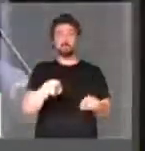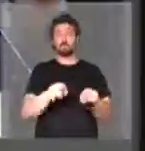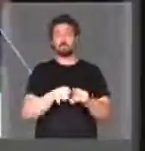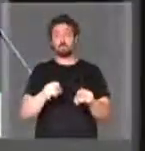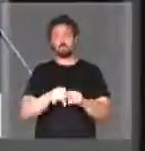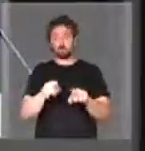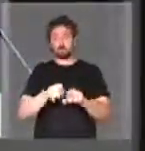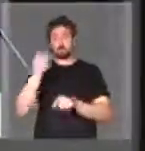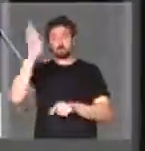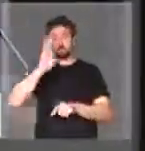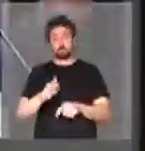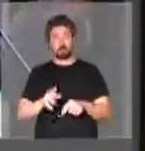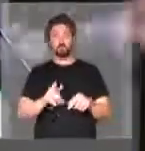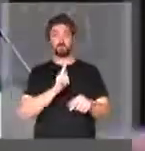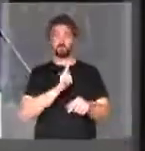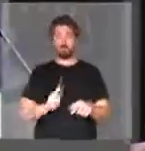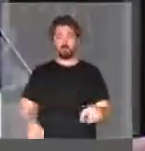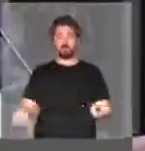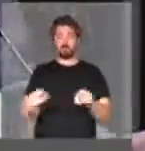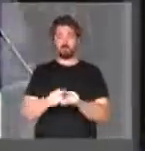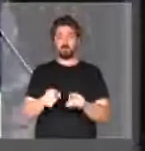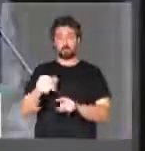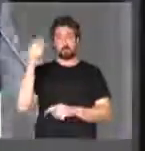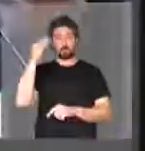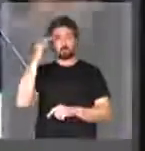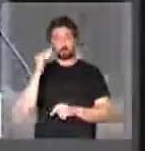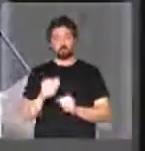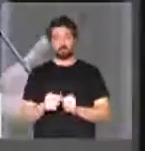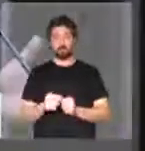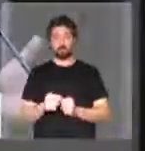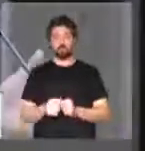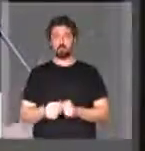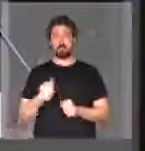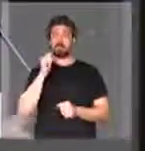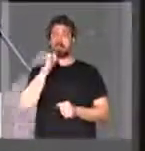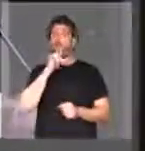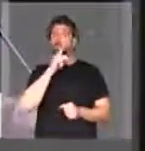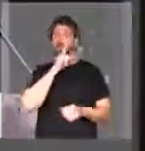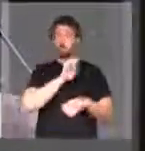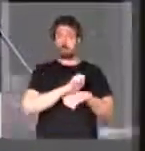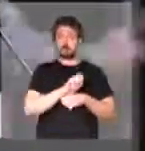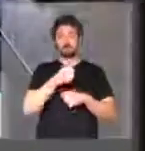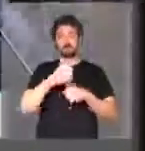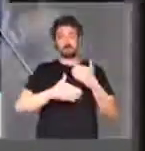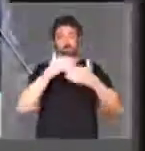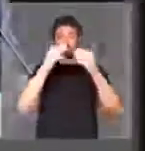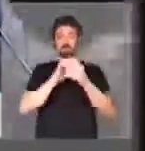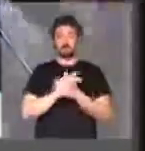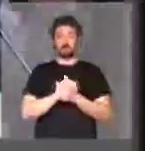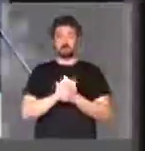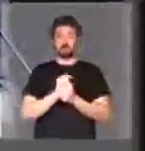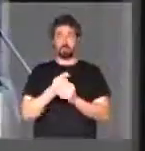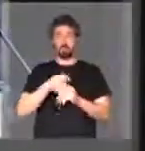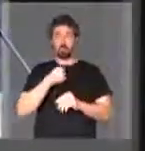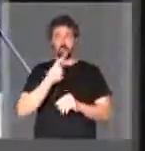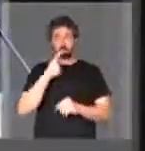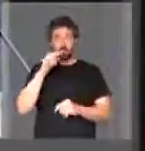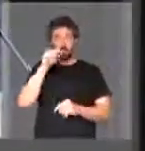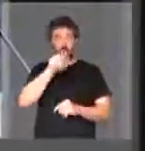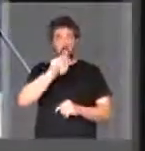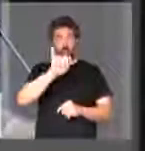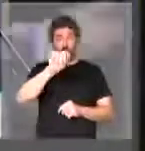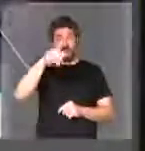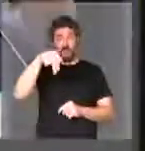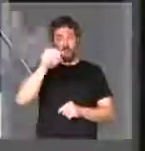governo brasileiro também entender que o Estado do Amapá precisa se desenvolver. E eu falo da Guiana